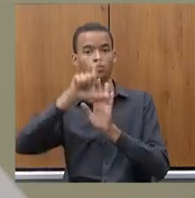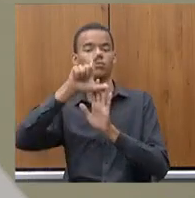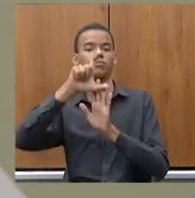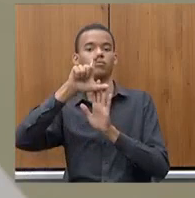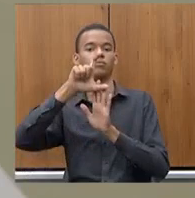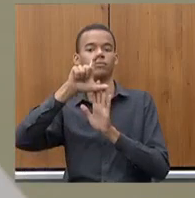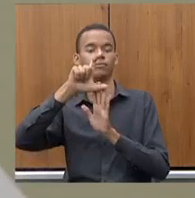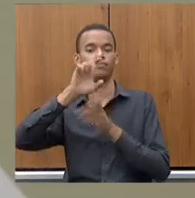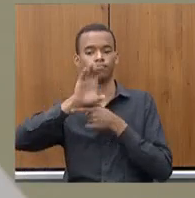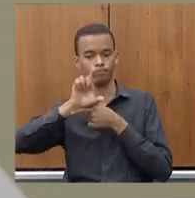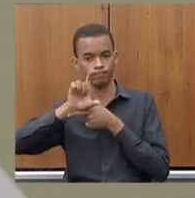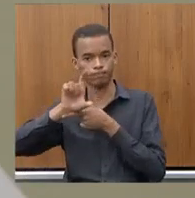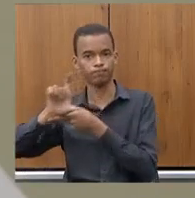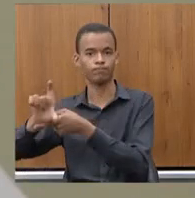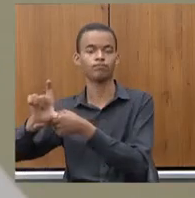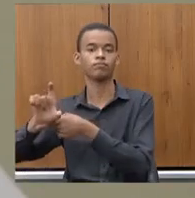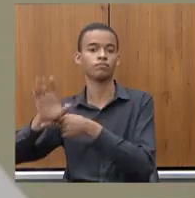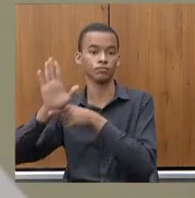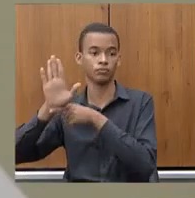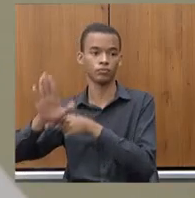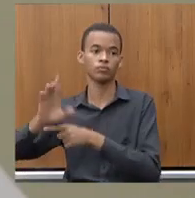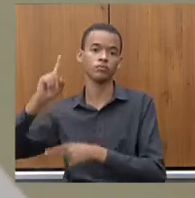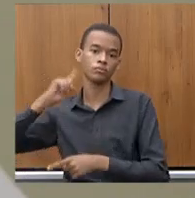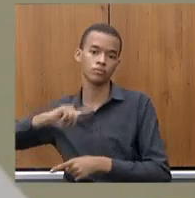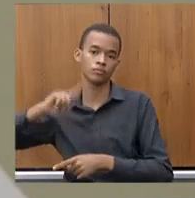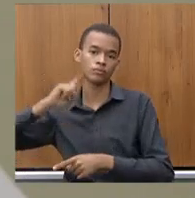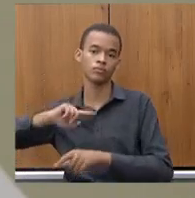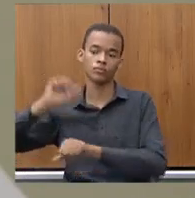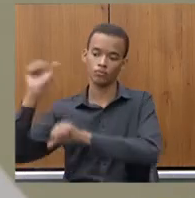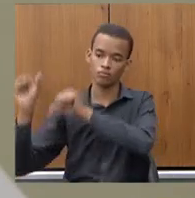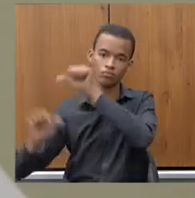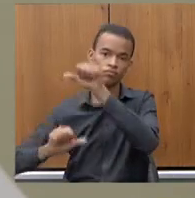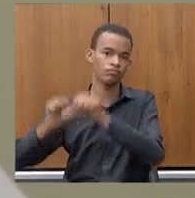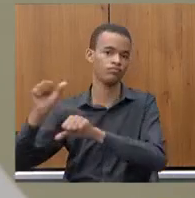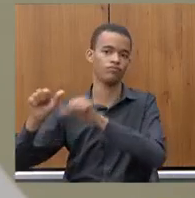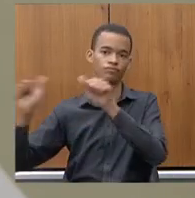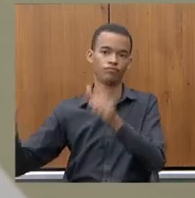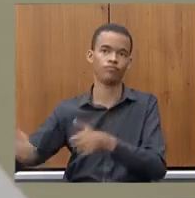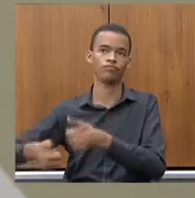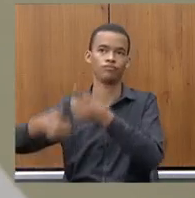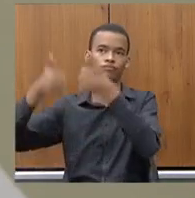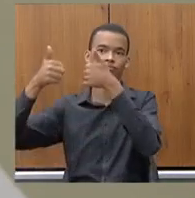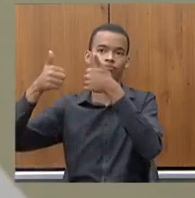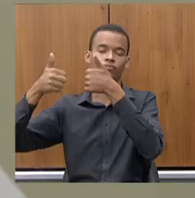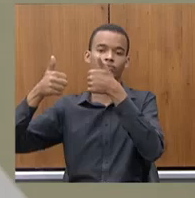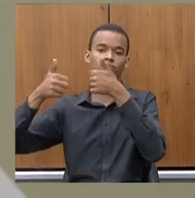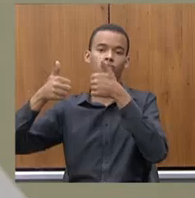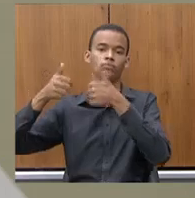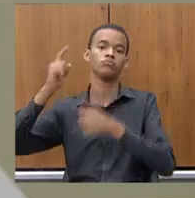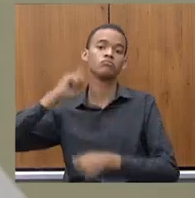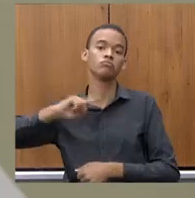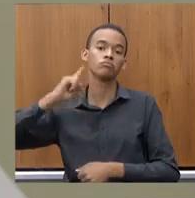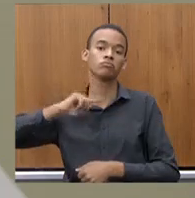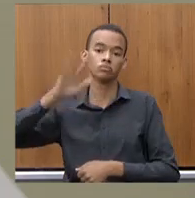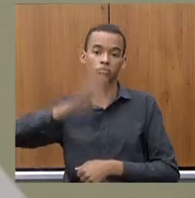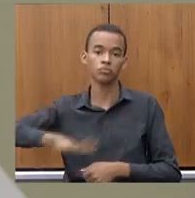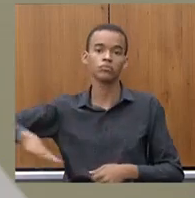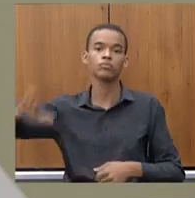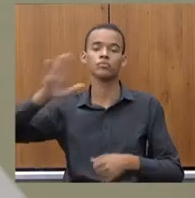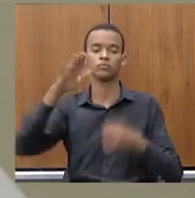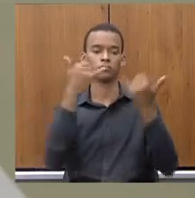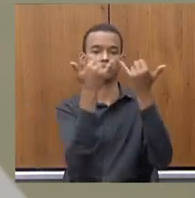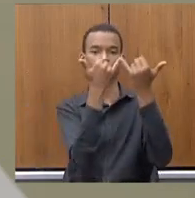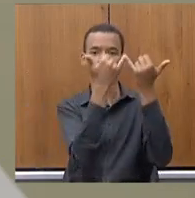robusto, mas que vai transformar Minas Gerais num Estado que tenha energia para crescer